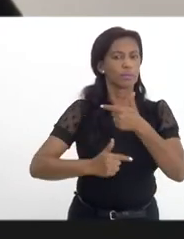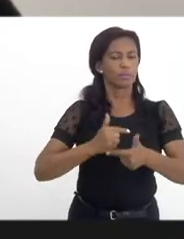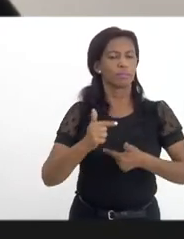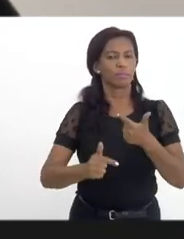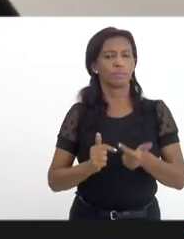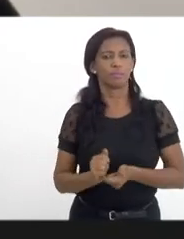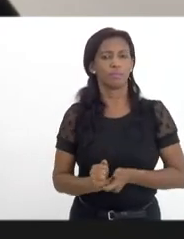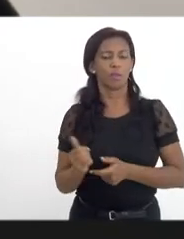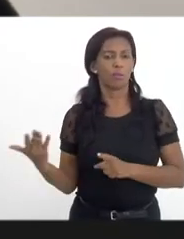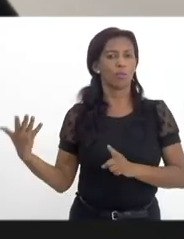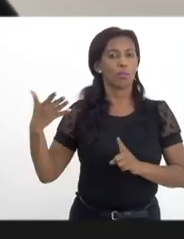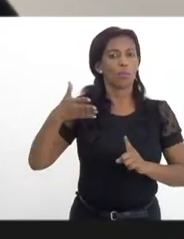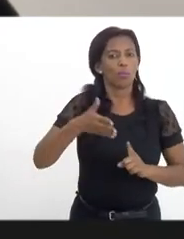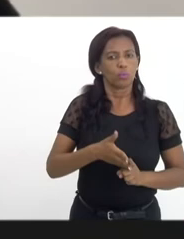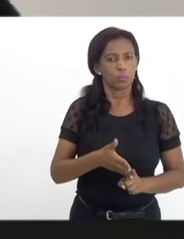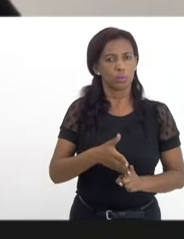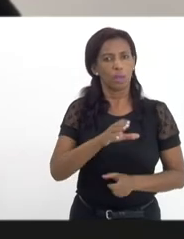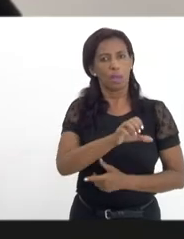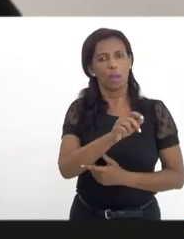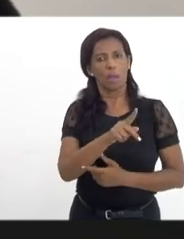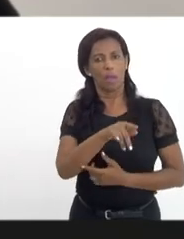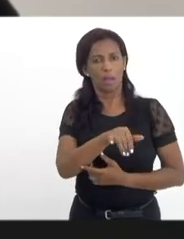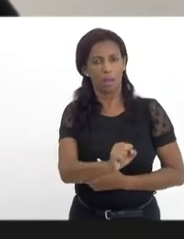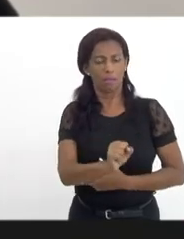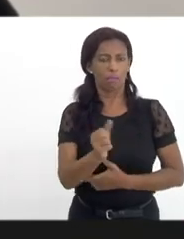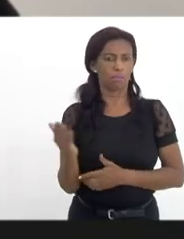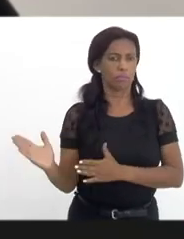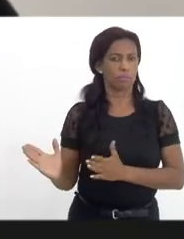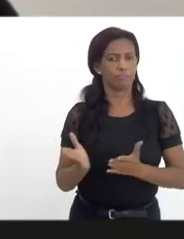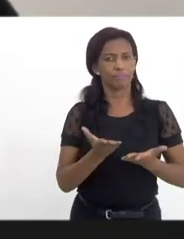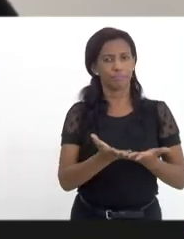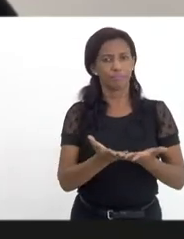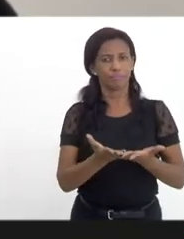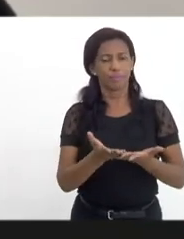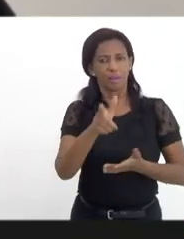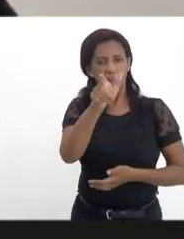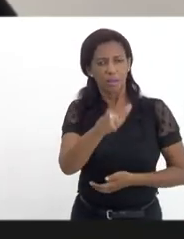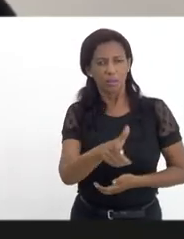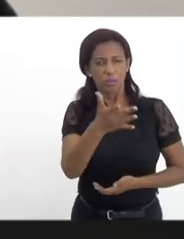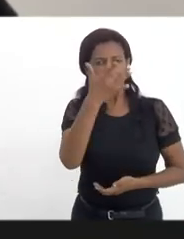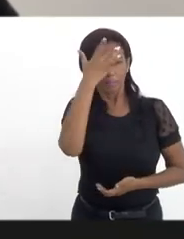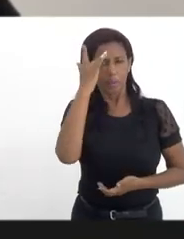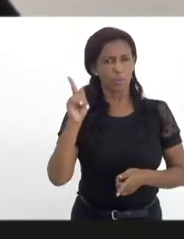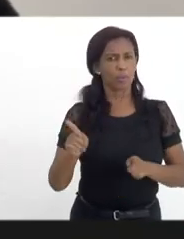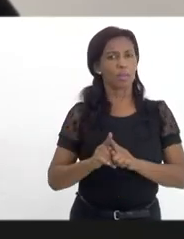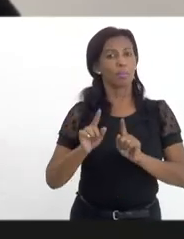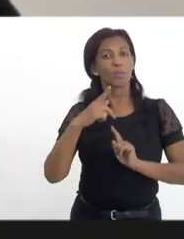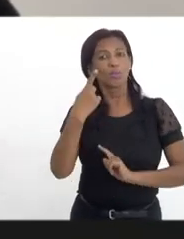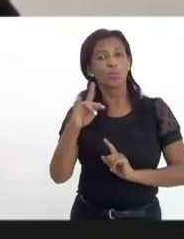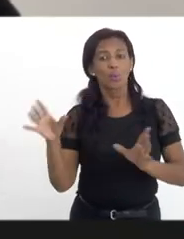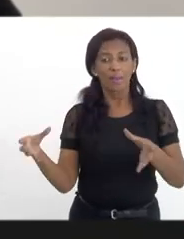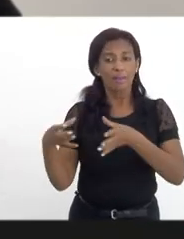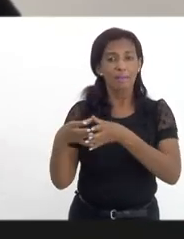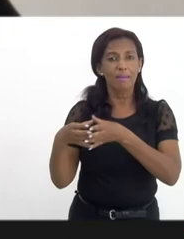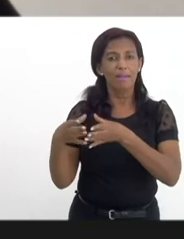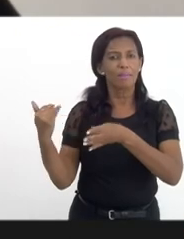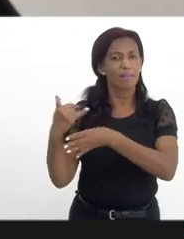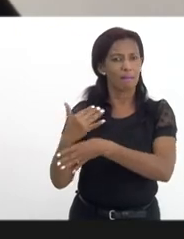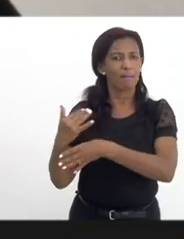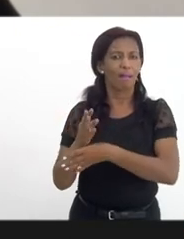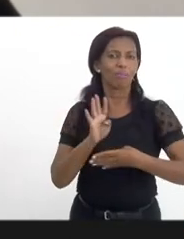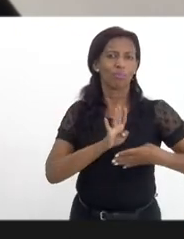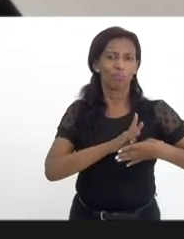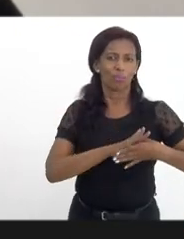voltado nos CAPs através da sua pessoa e também de toda a sua equipe na cidade de Duque de